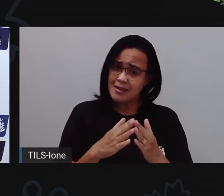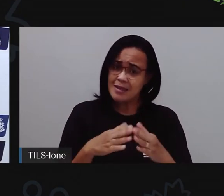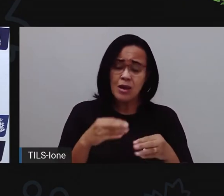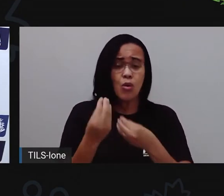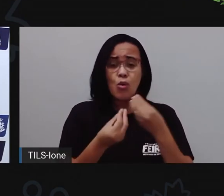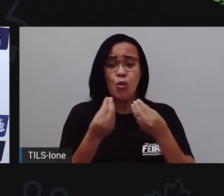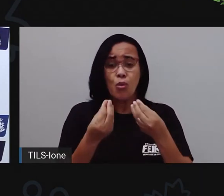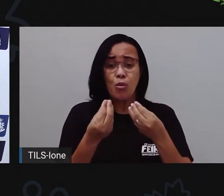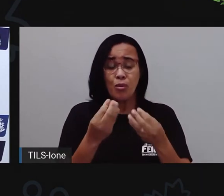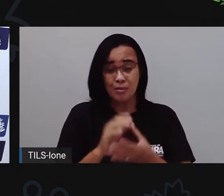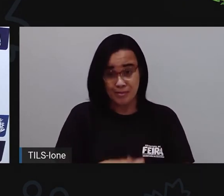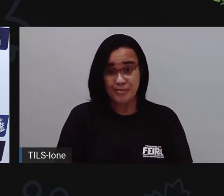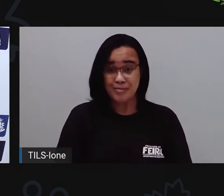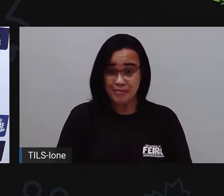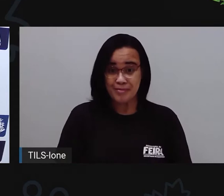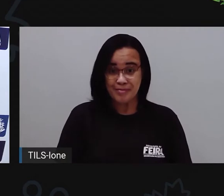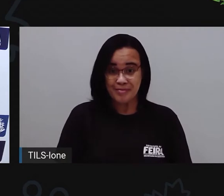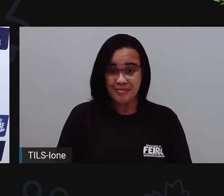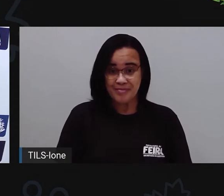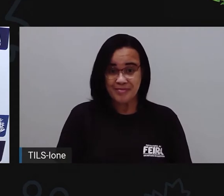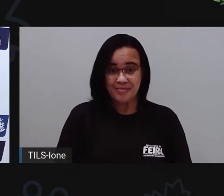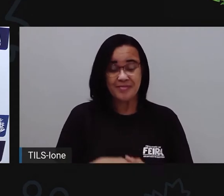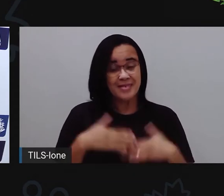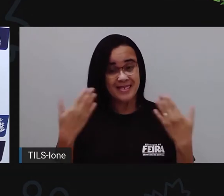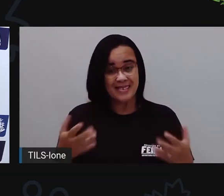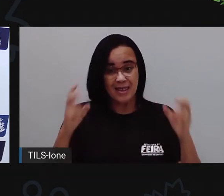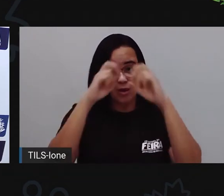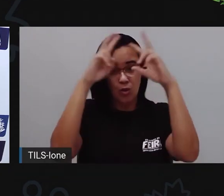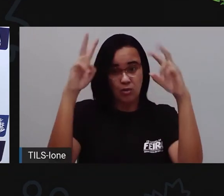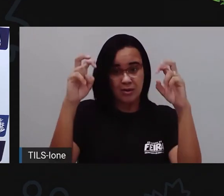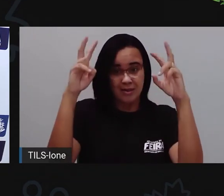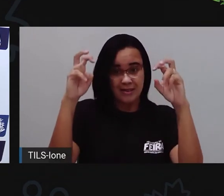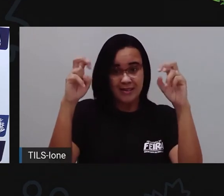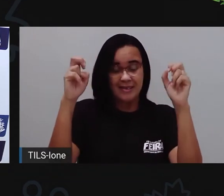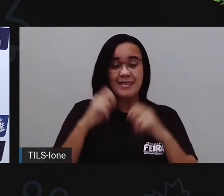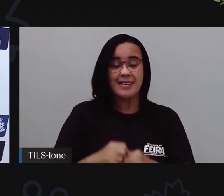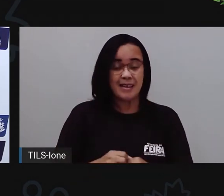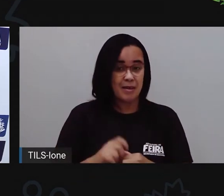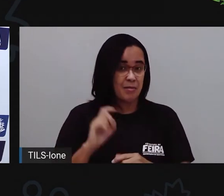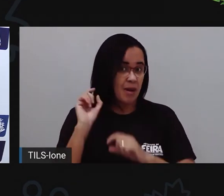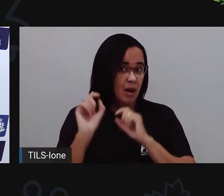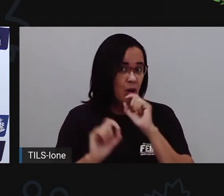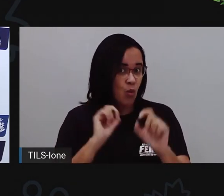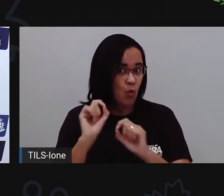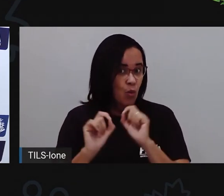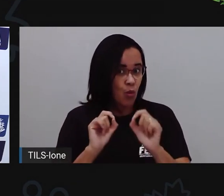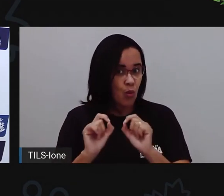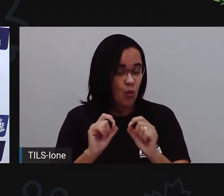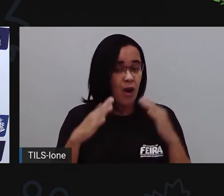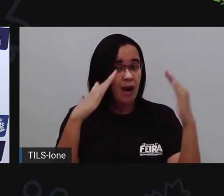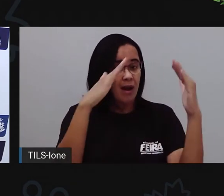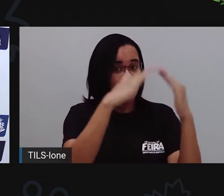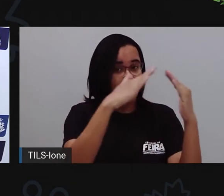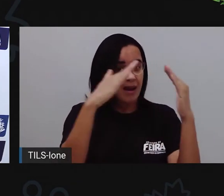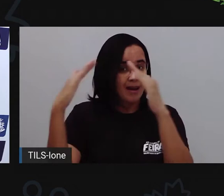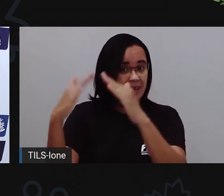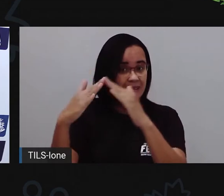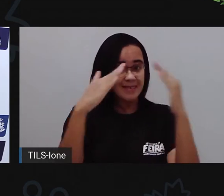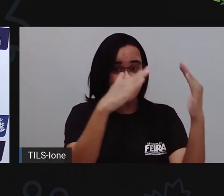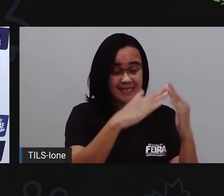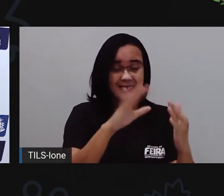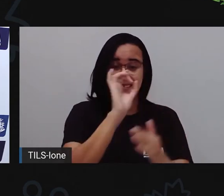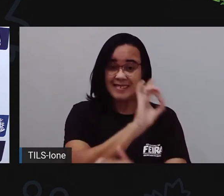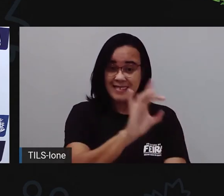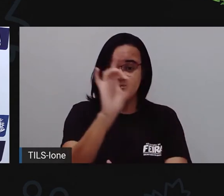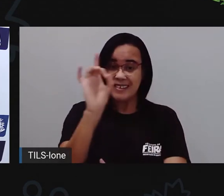Então, como a gente... O tema da nossa aula de hoje fala. Cada casa com cada